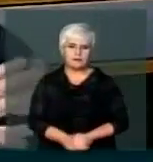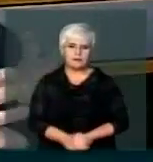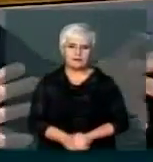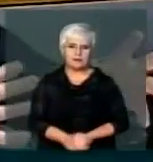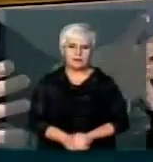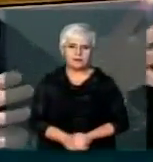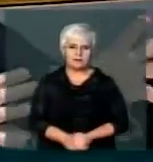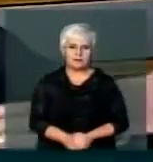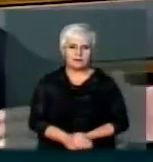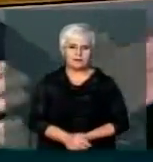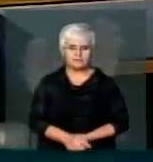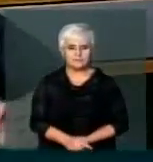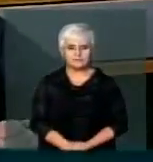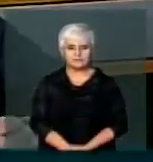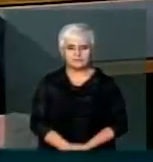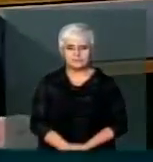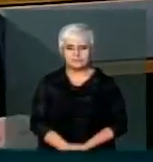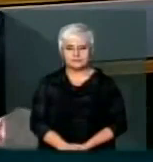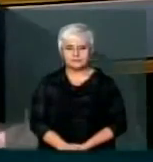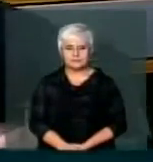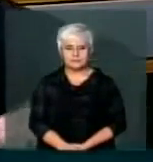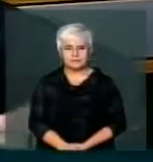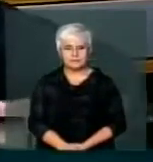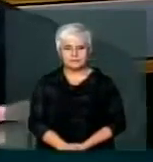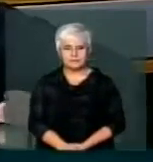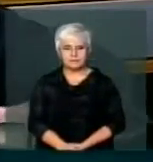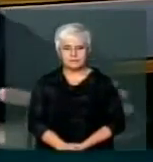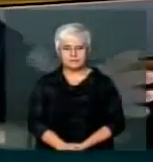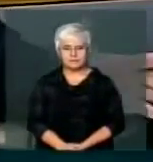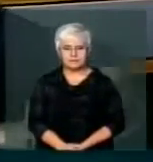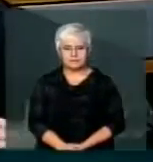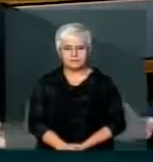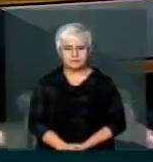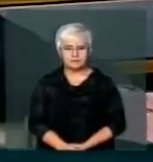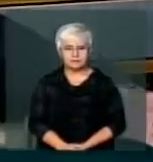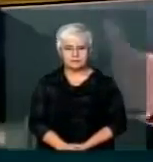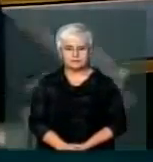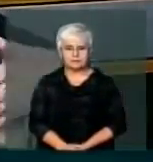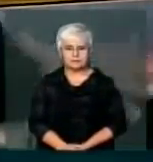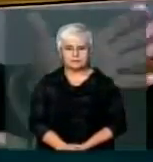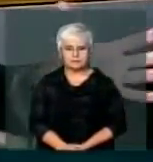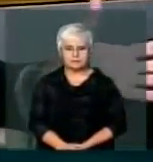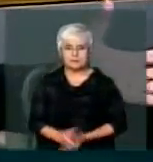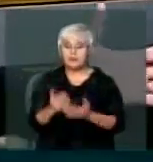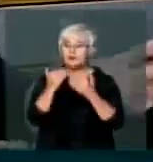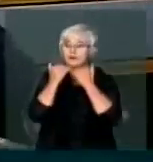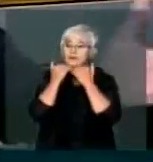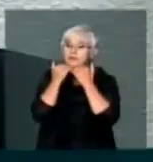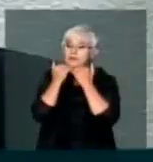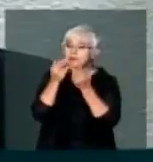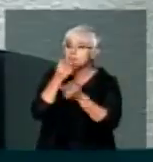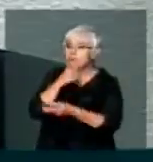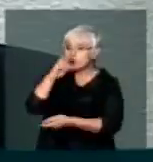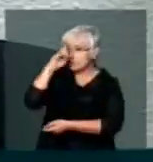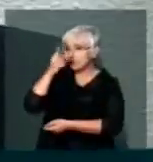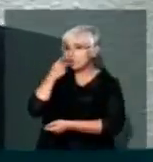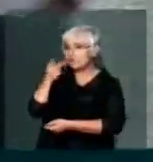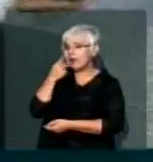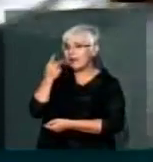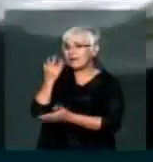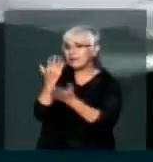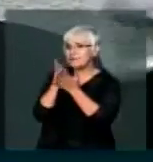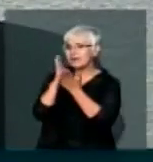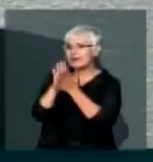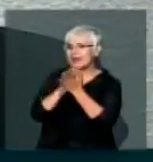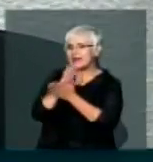Não adianta o senhor tentar dizer Que houve a transferência dos bens E que nada tem a ver com Passadina Porque tudo tem a ver... Não tem nada a ver com Passadina Então